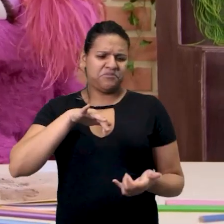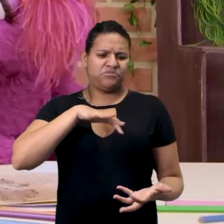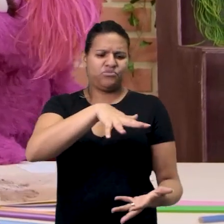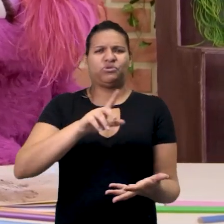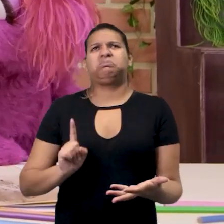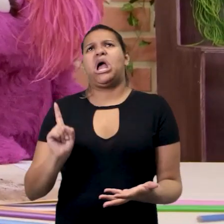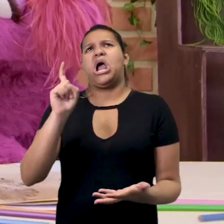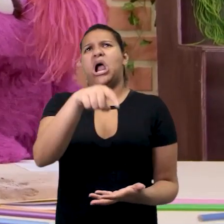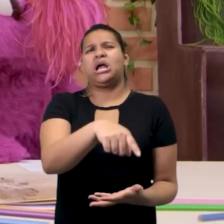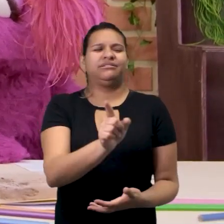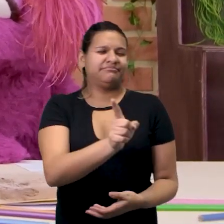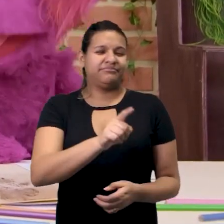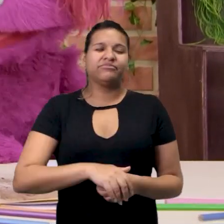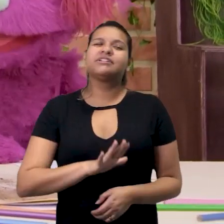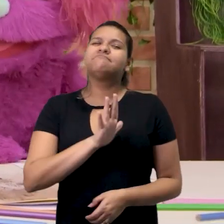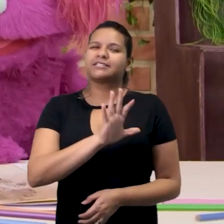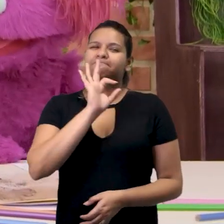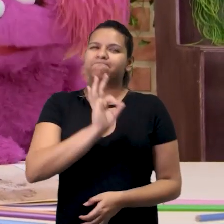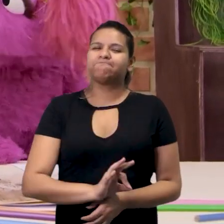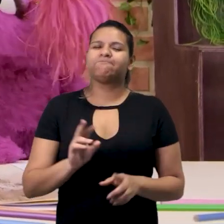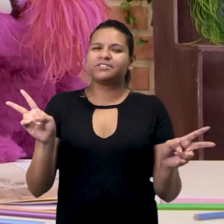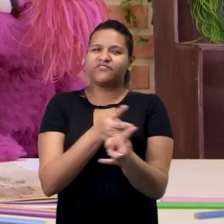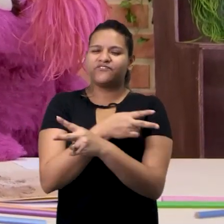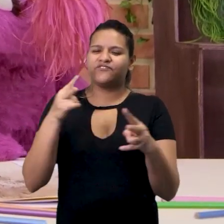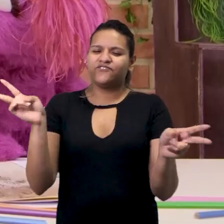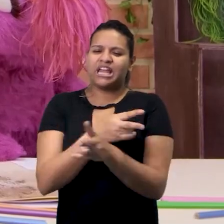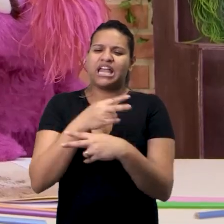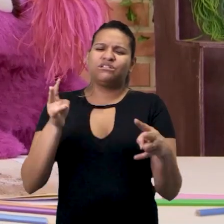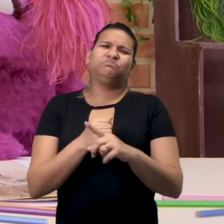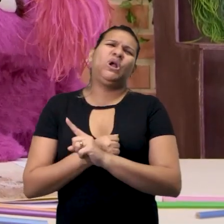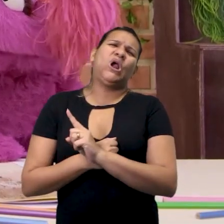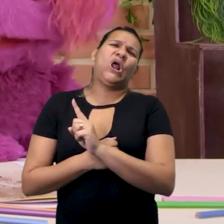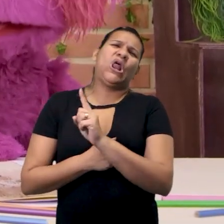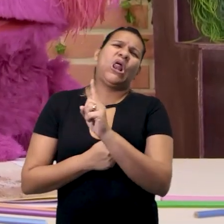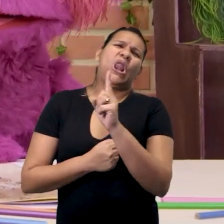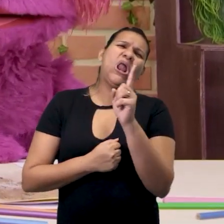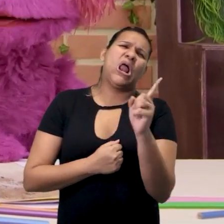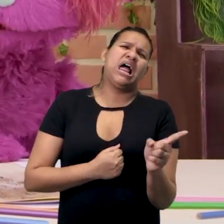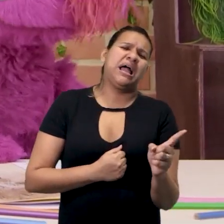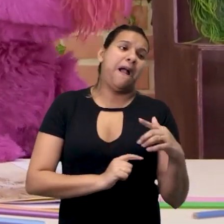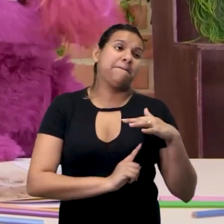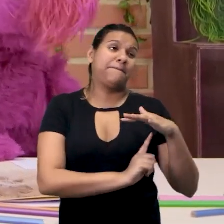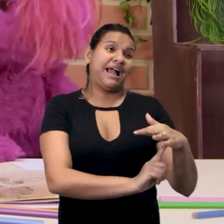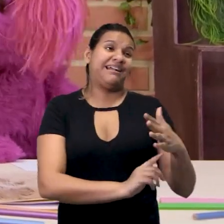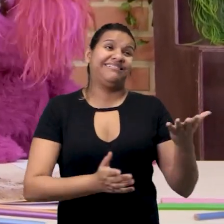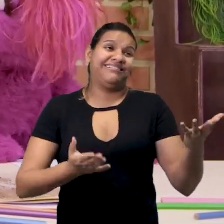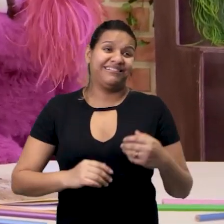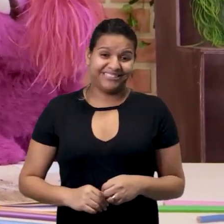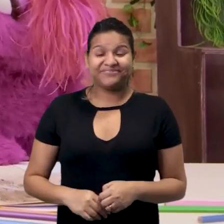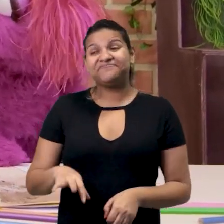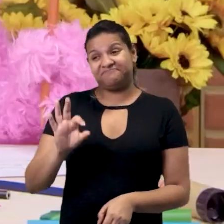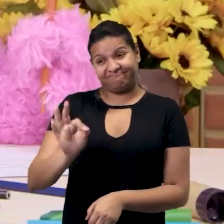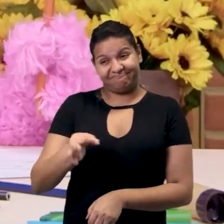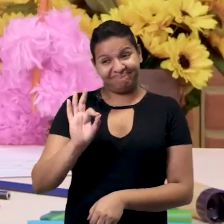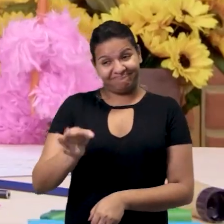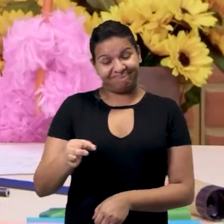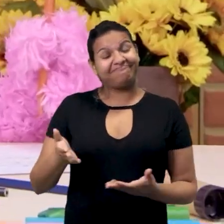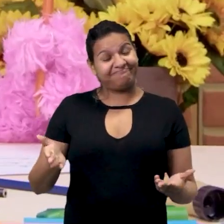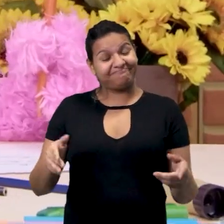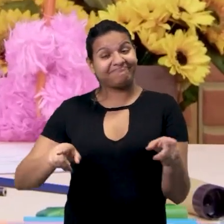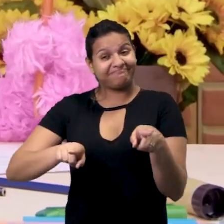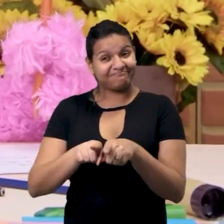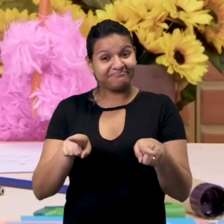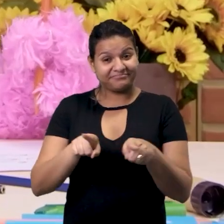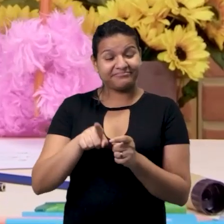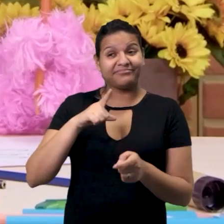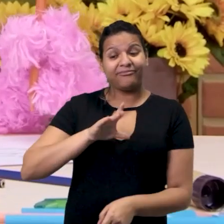como eu pensei! Mas foi levado pelo vento até o outro lado do parque! Hã? Hã? Hã? É! E com a ajuda